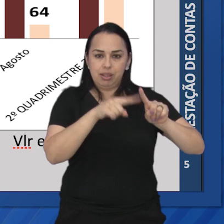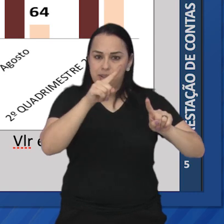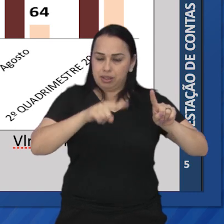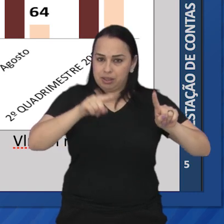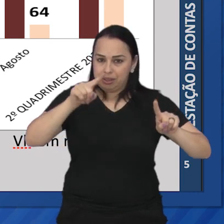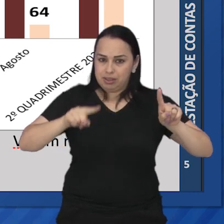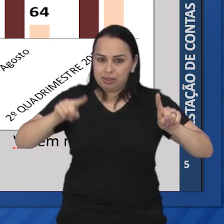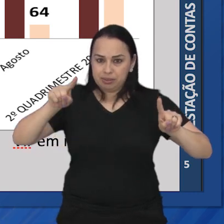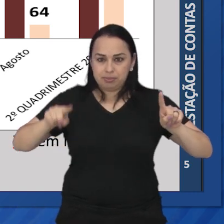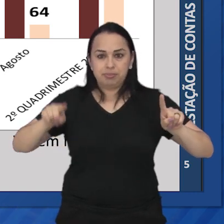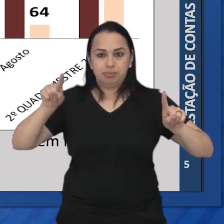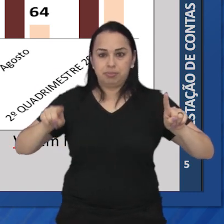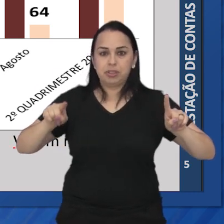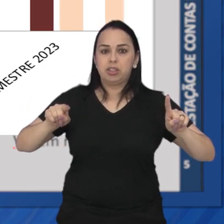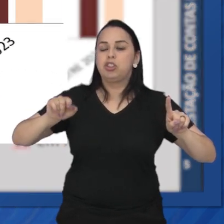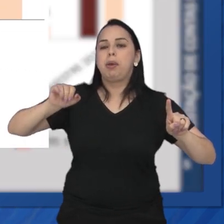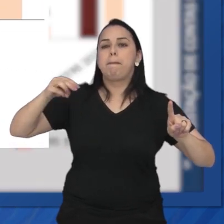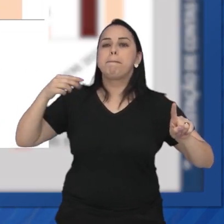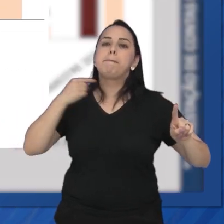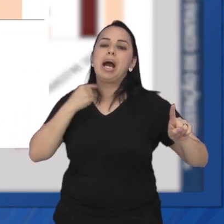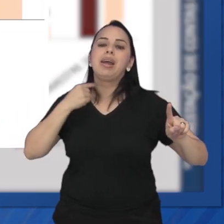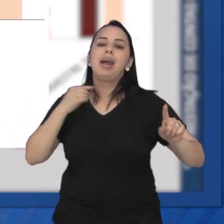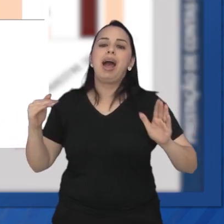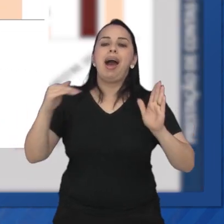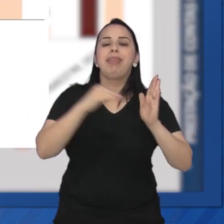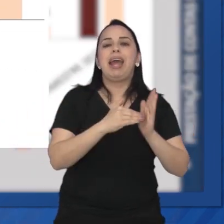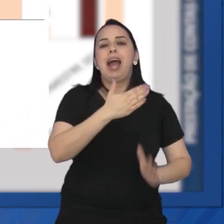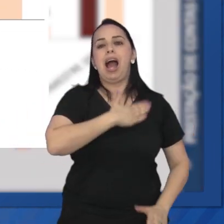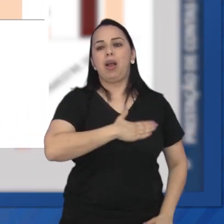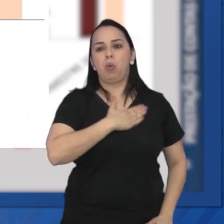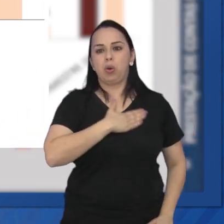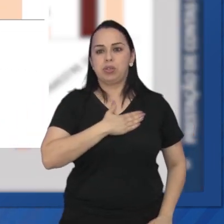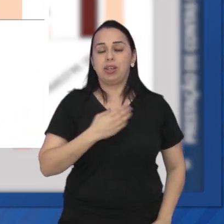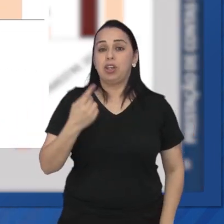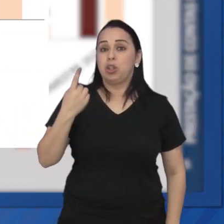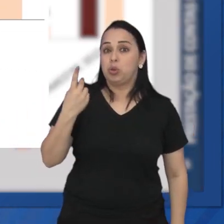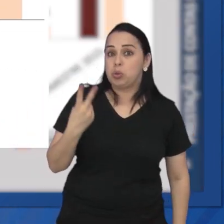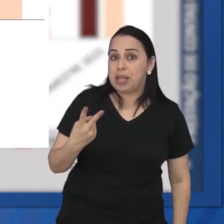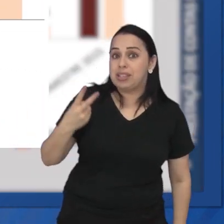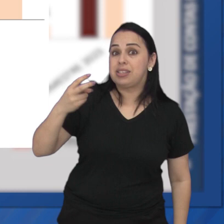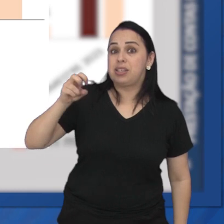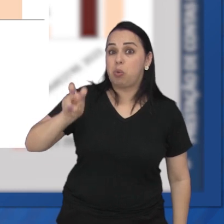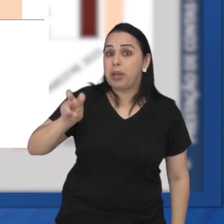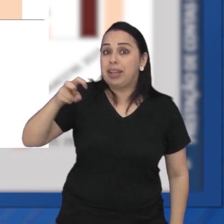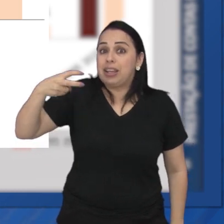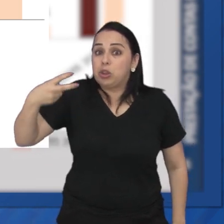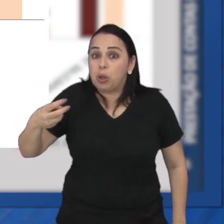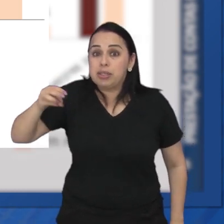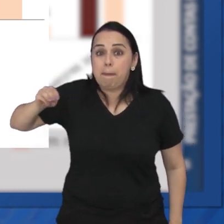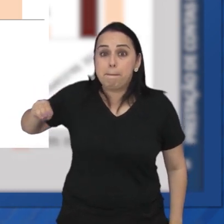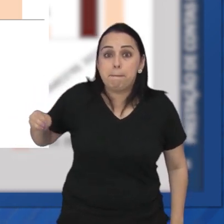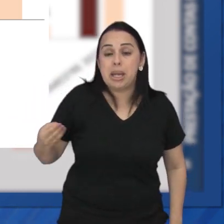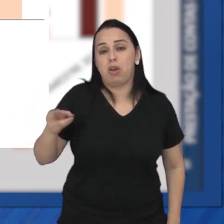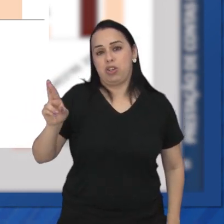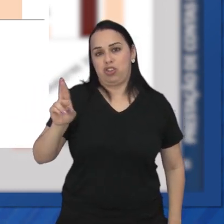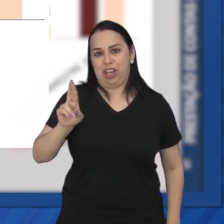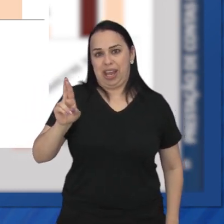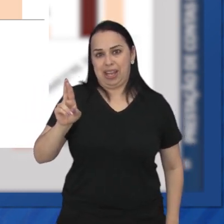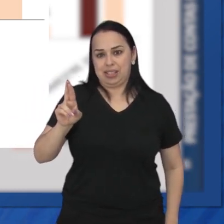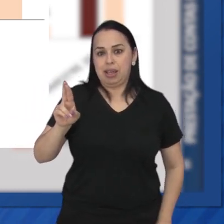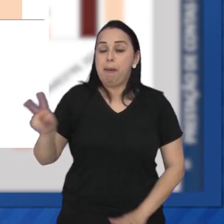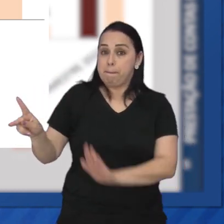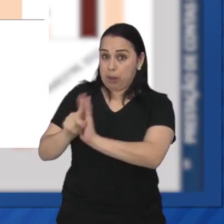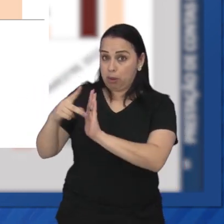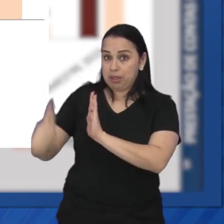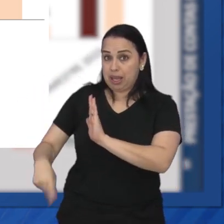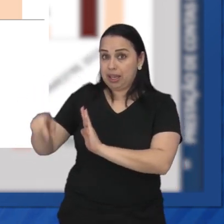O balanço do segundo quadrimestre revela que dos R$ 852 milhões de receita própria